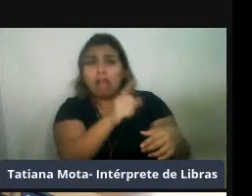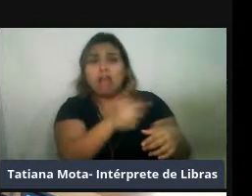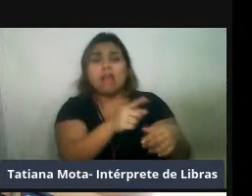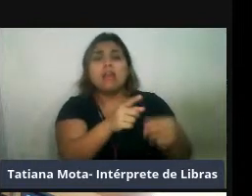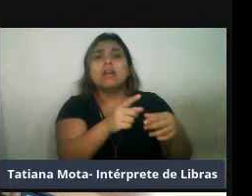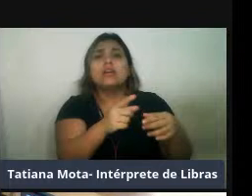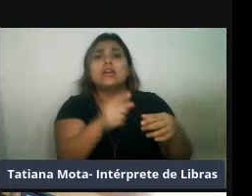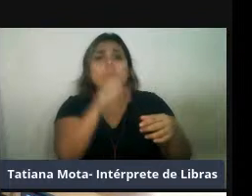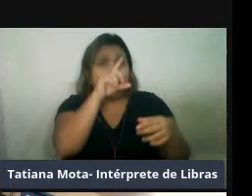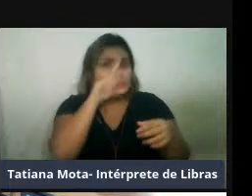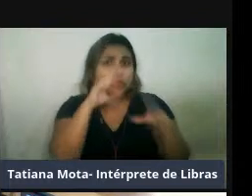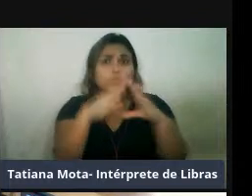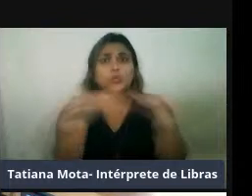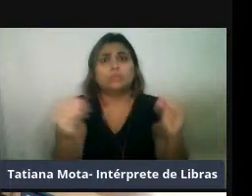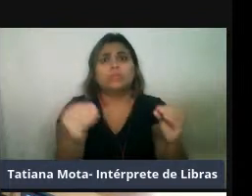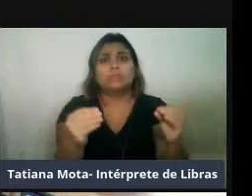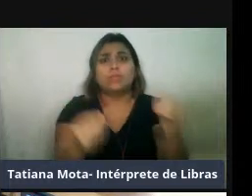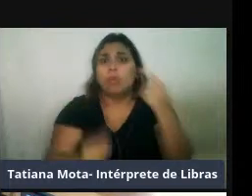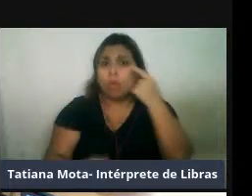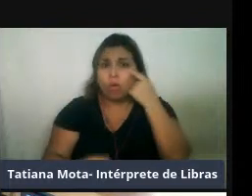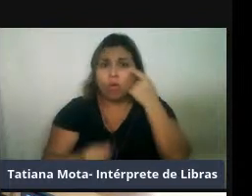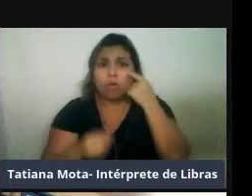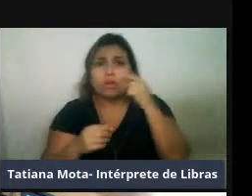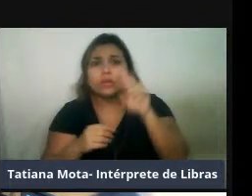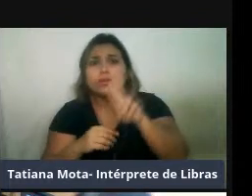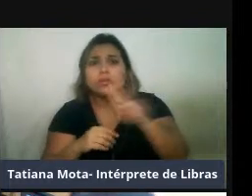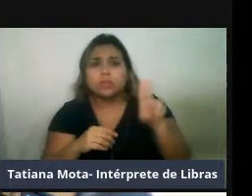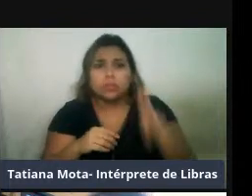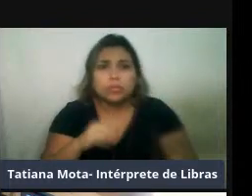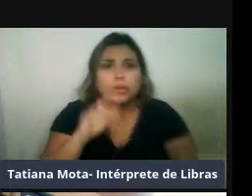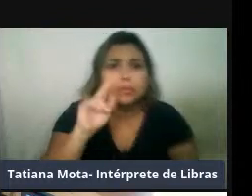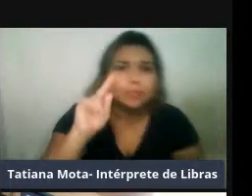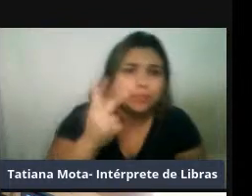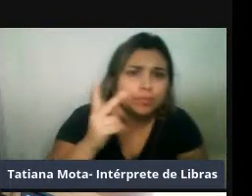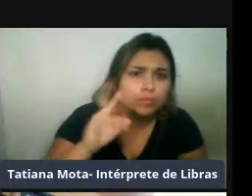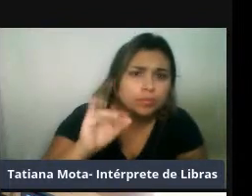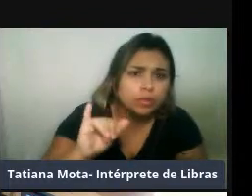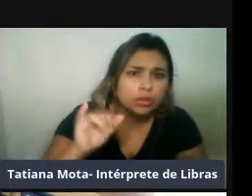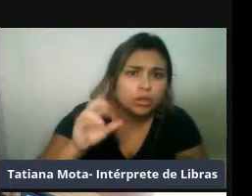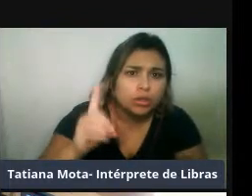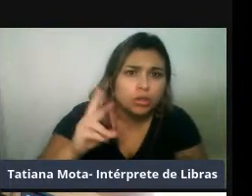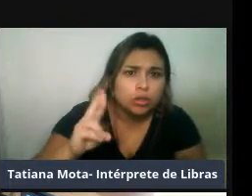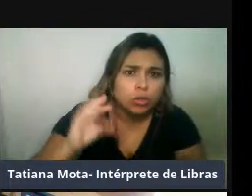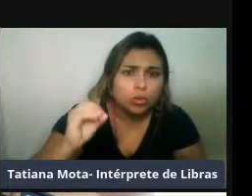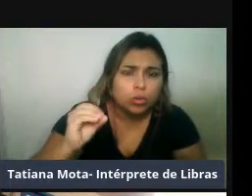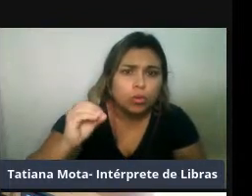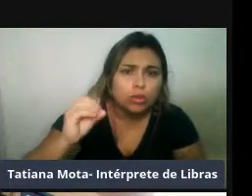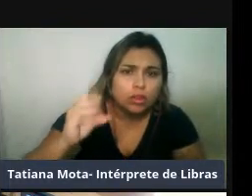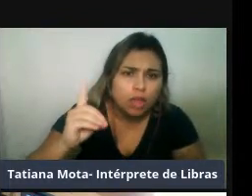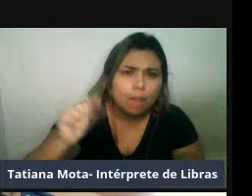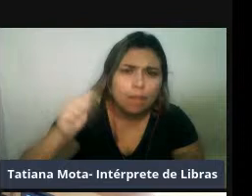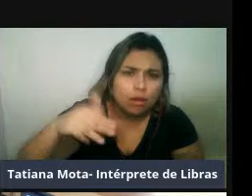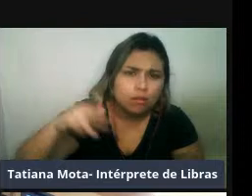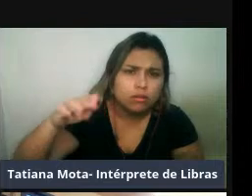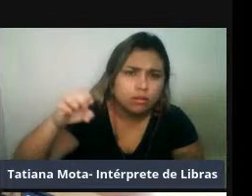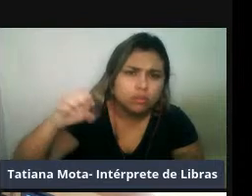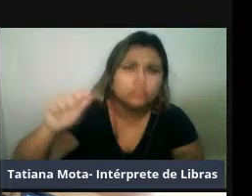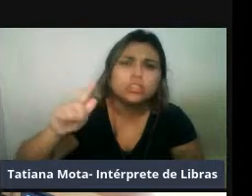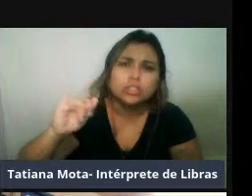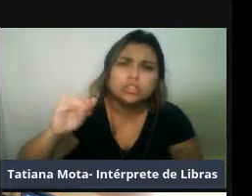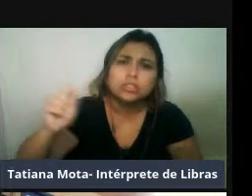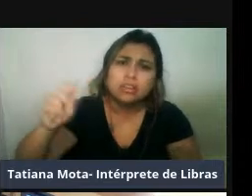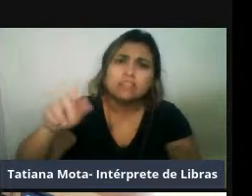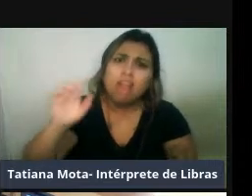bem direta, né, o caso, por exemplo, da hidrodamales gigas, chamada vaca marinha de Steller, né, era um peixe-boi